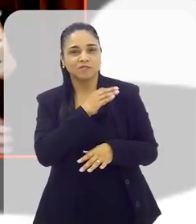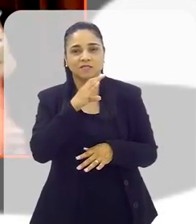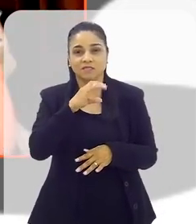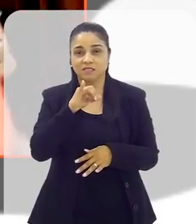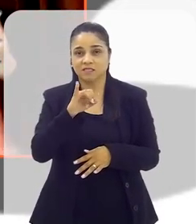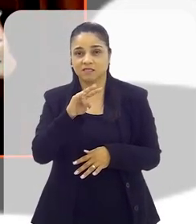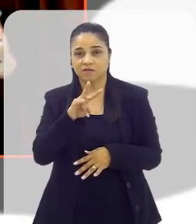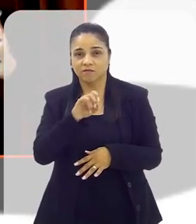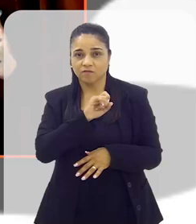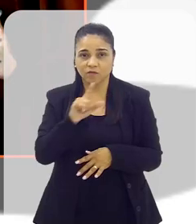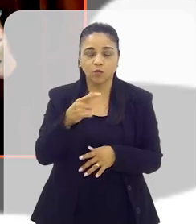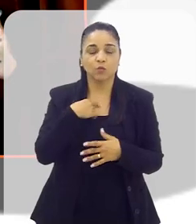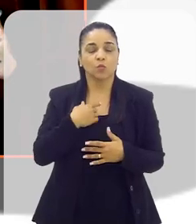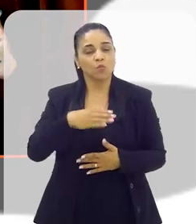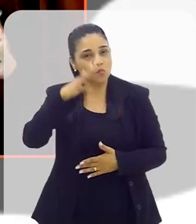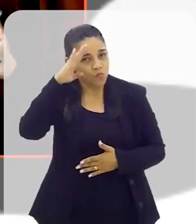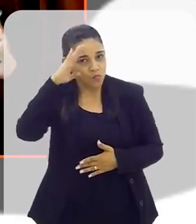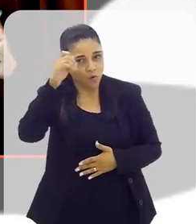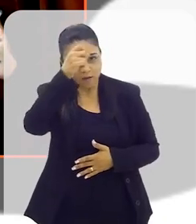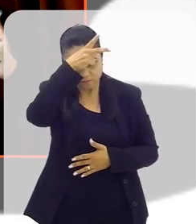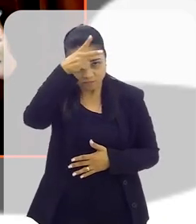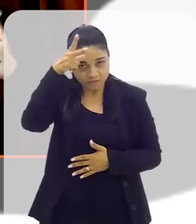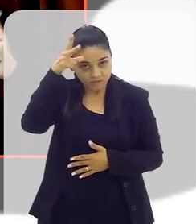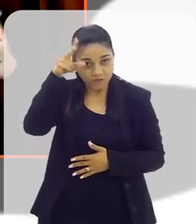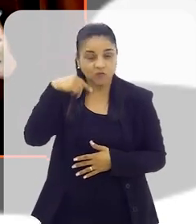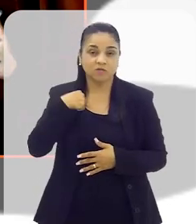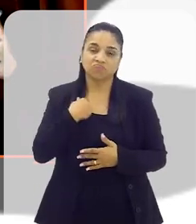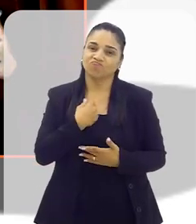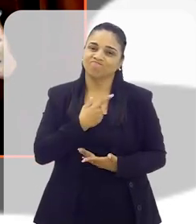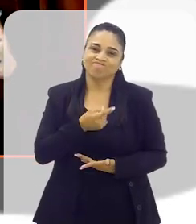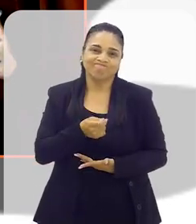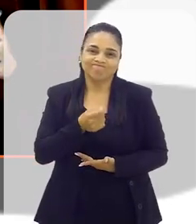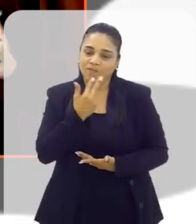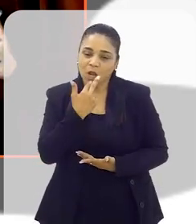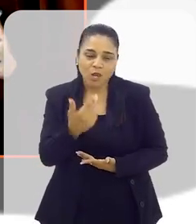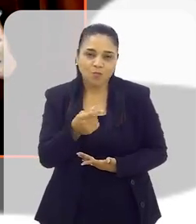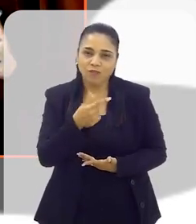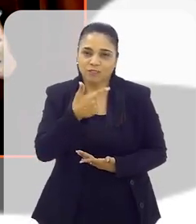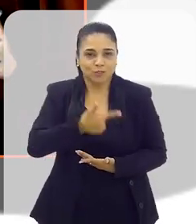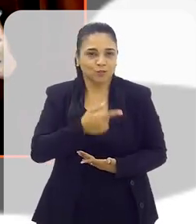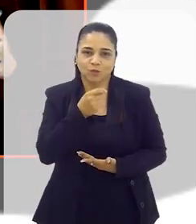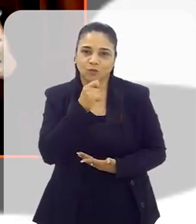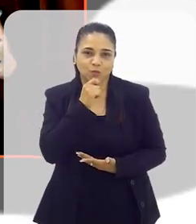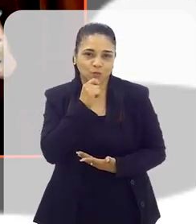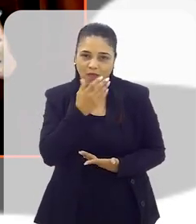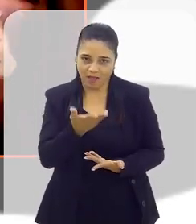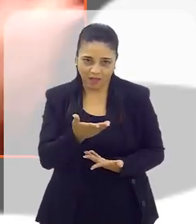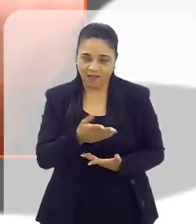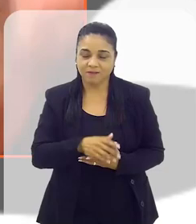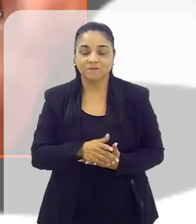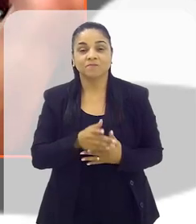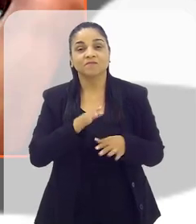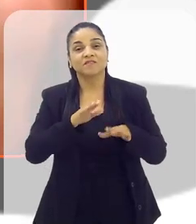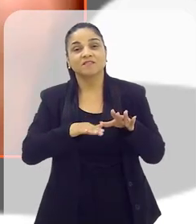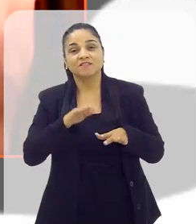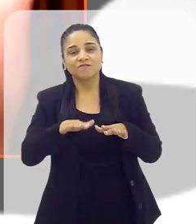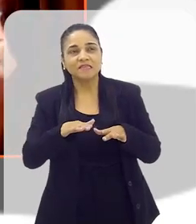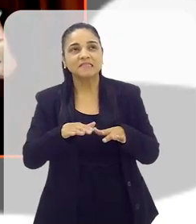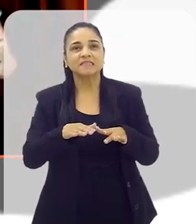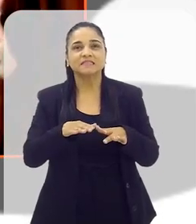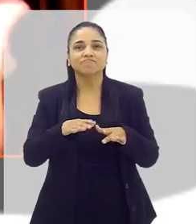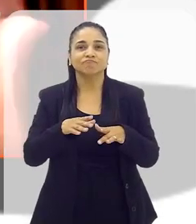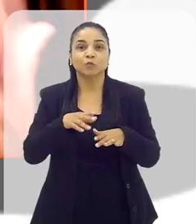civil, guarda municipal, infelizmente, não dominam os idiomas, que é uma coisa que... E outra coisa, às vezes,